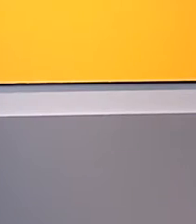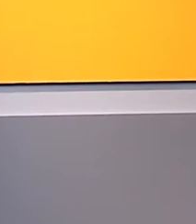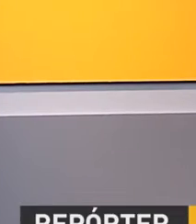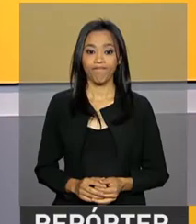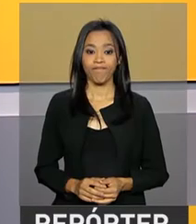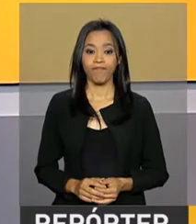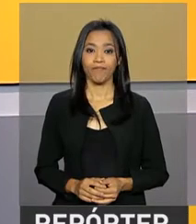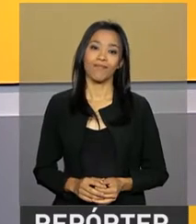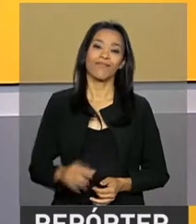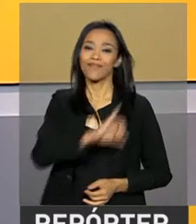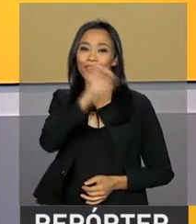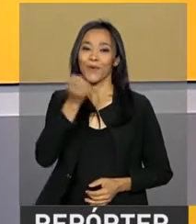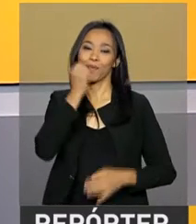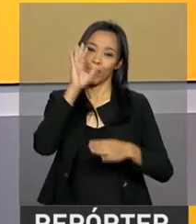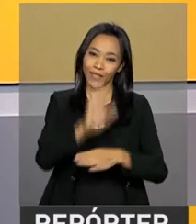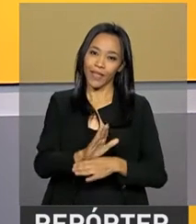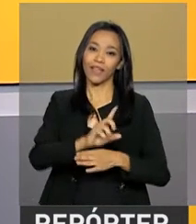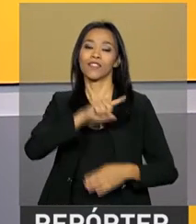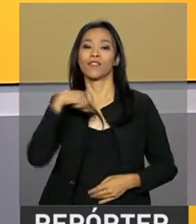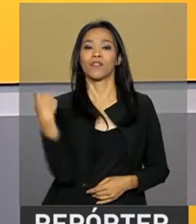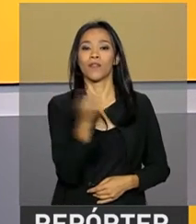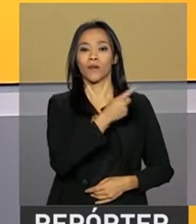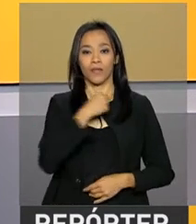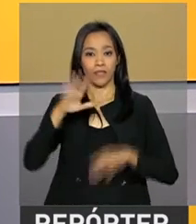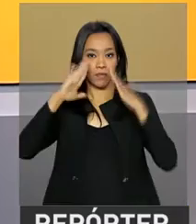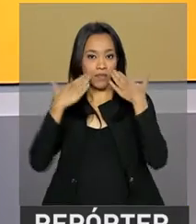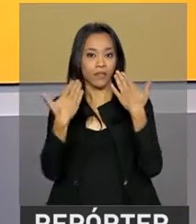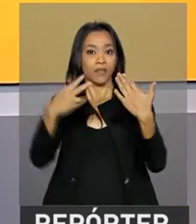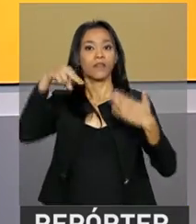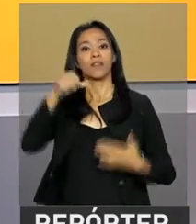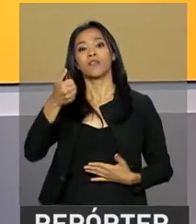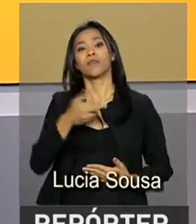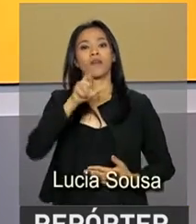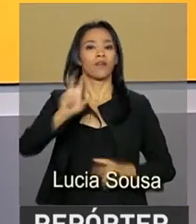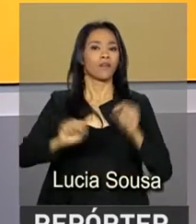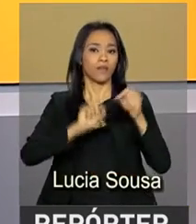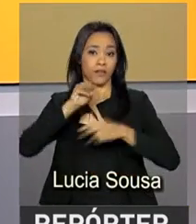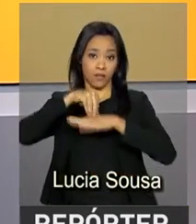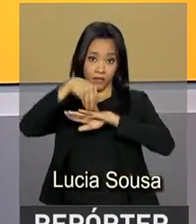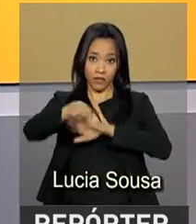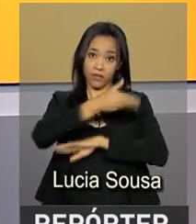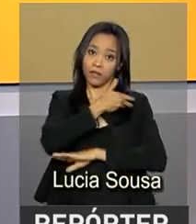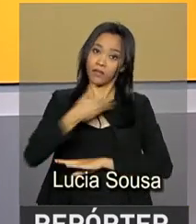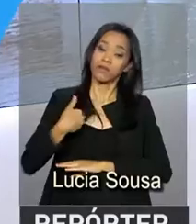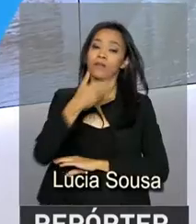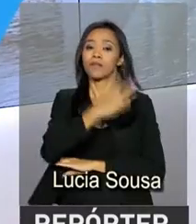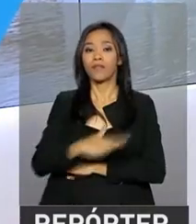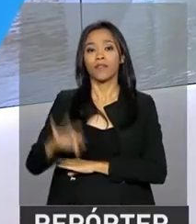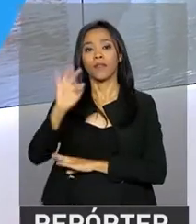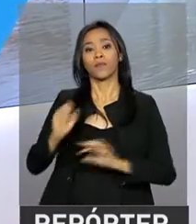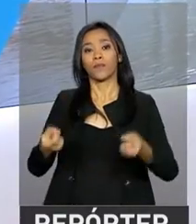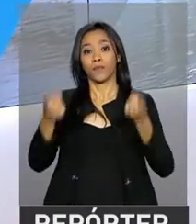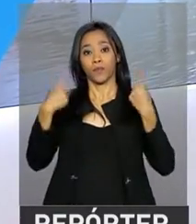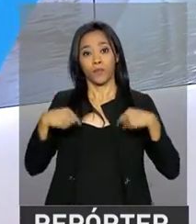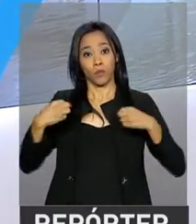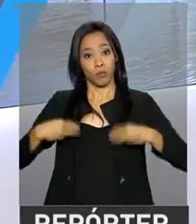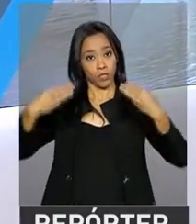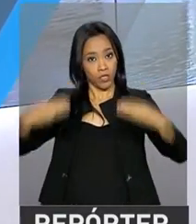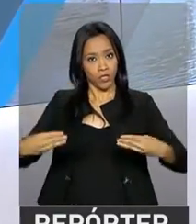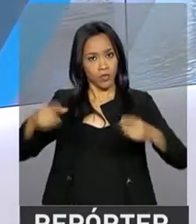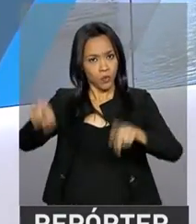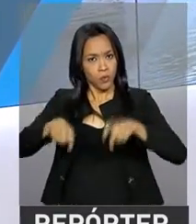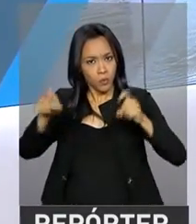Olá, boa tarde. Estamos de volta com o repórter NBR e as notícias do governo federal. O Ministério da Agricultura